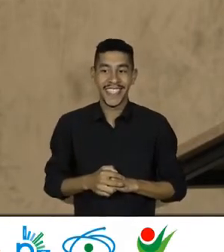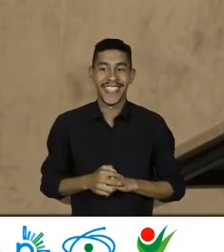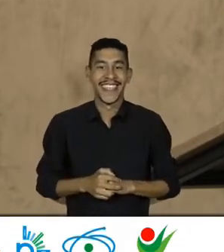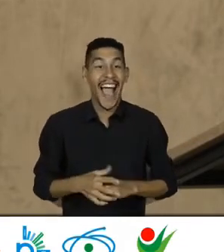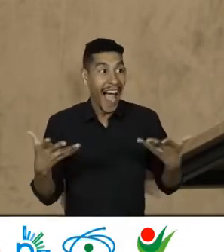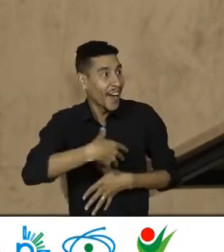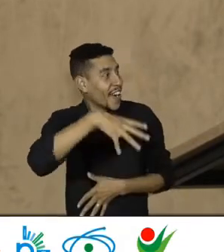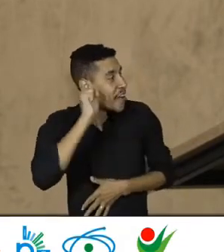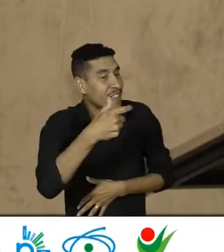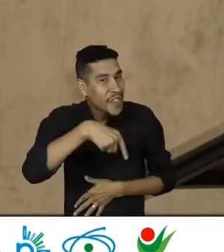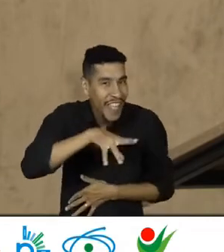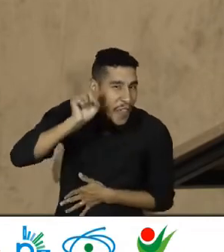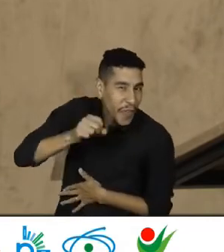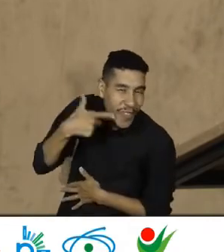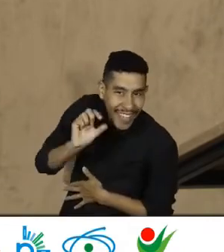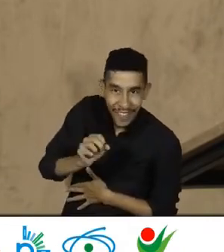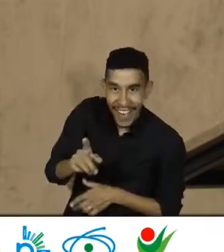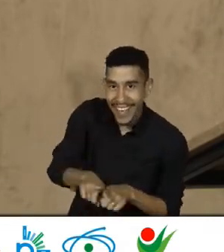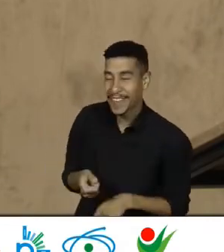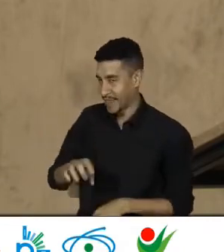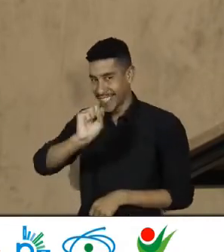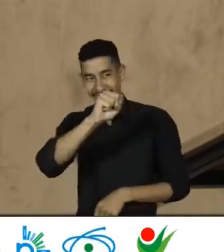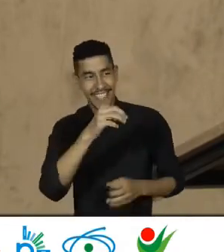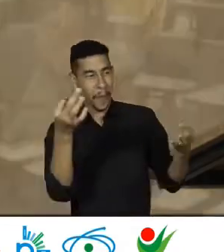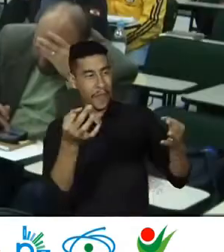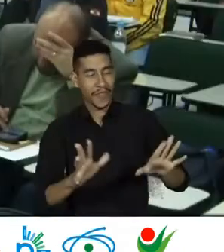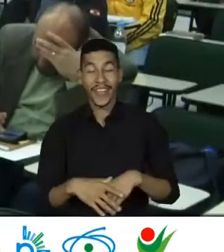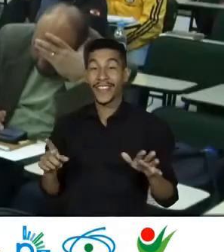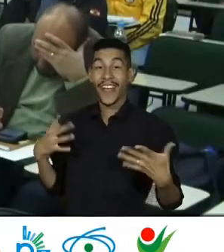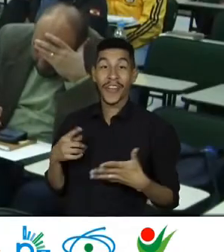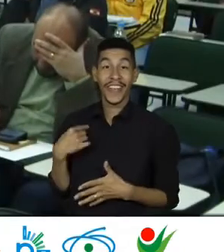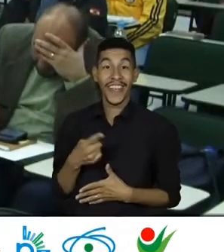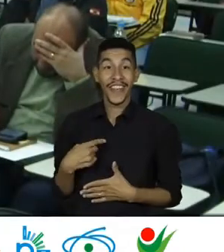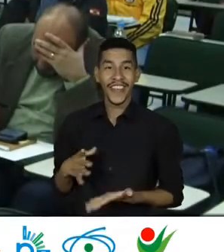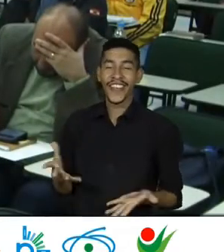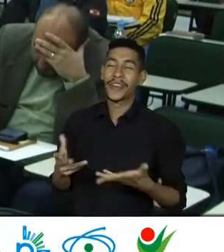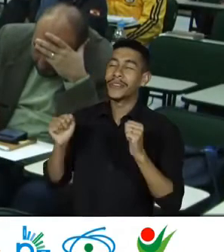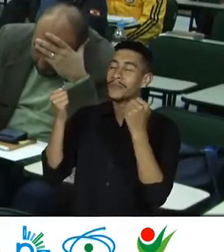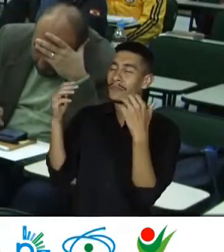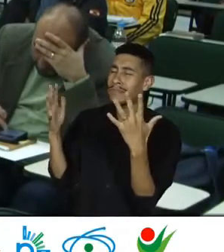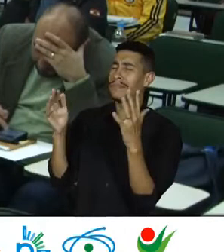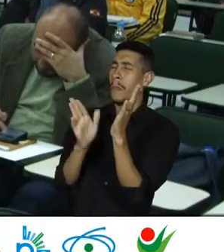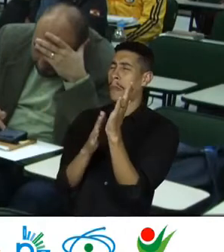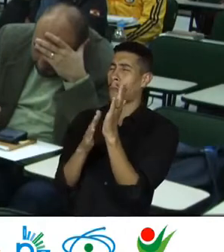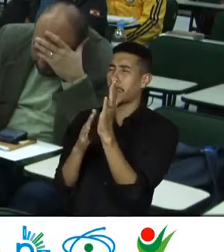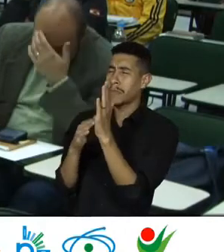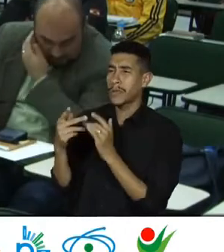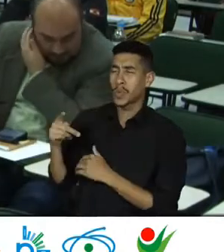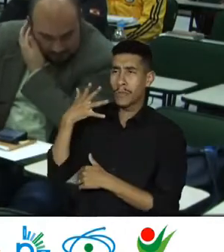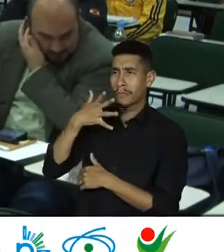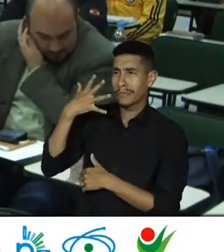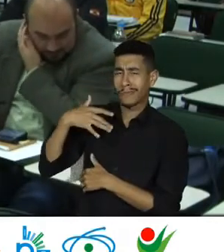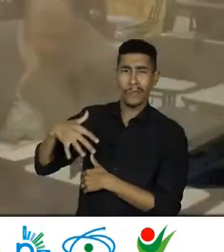Estou ouvindo Você está me ouvindo? Sim Sim Certo Nós saudamos A sua A